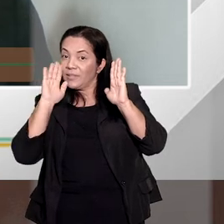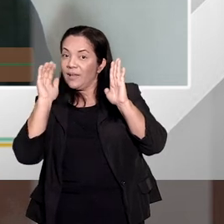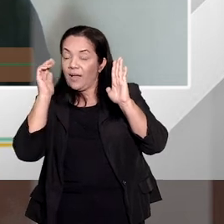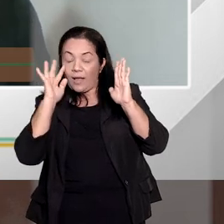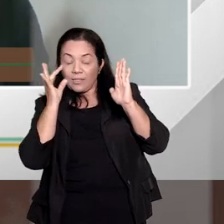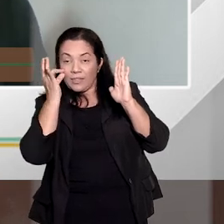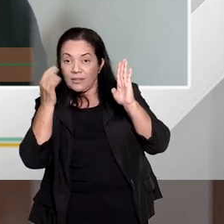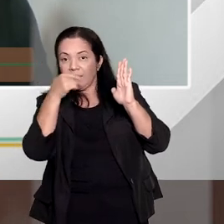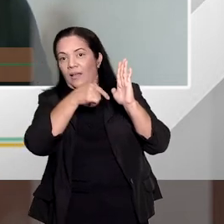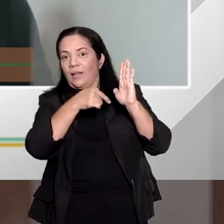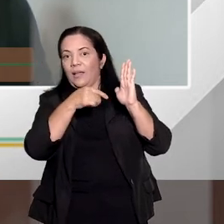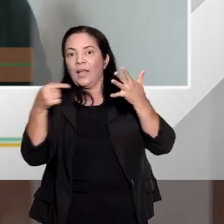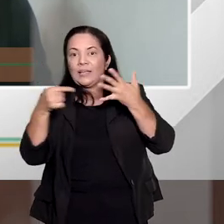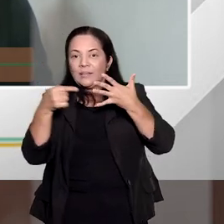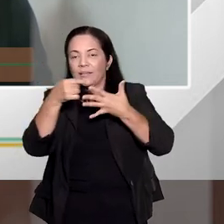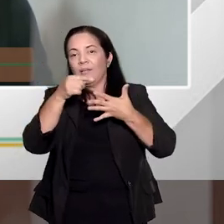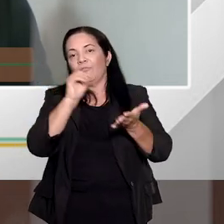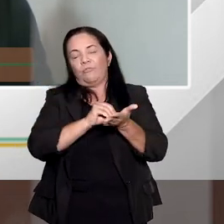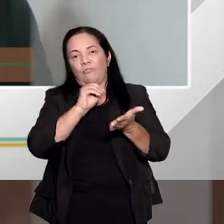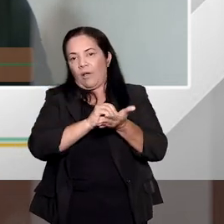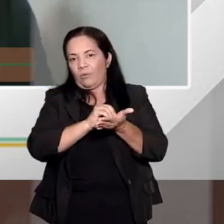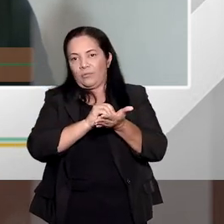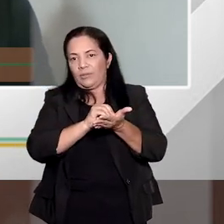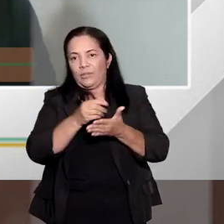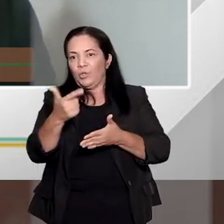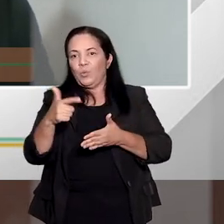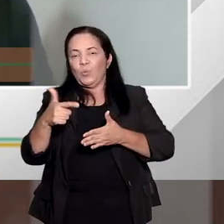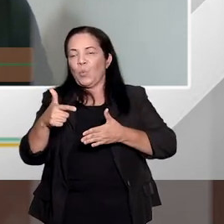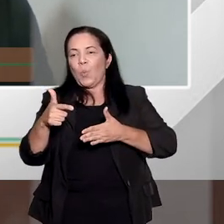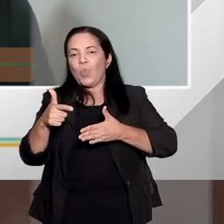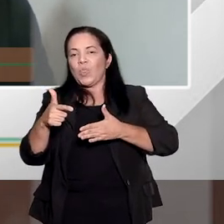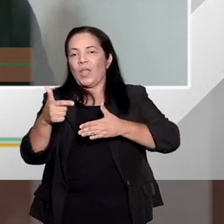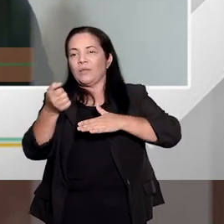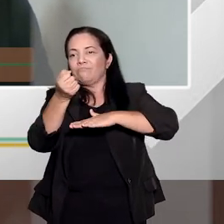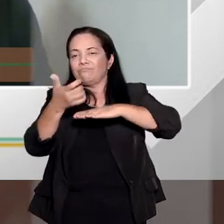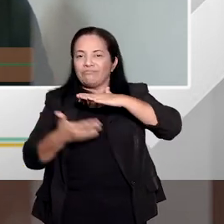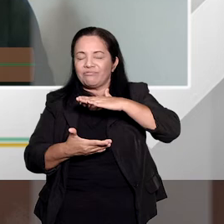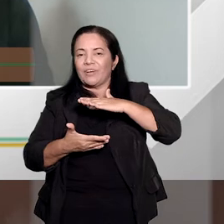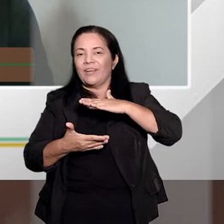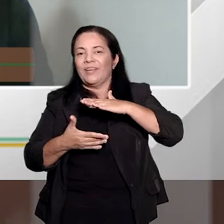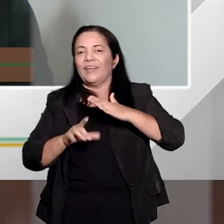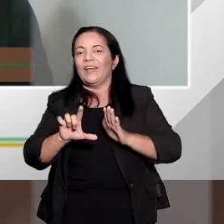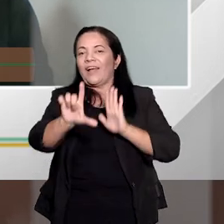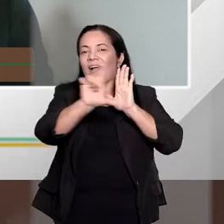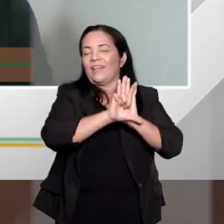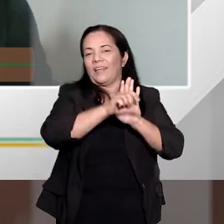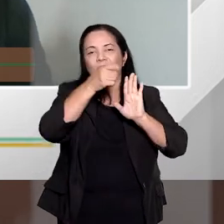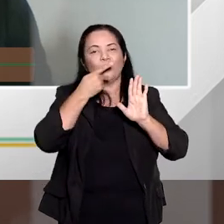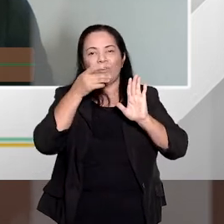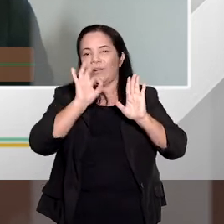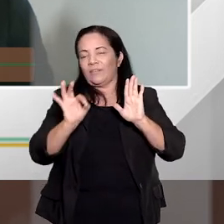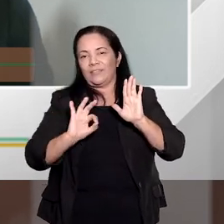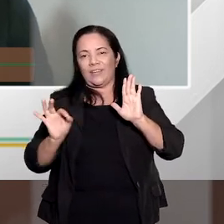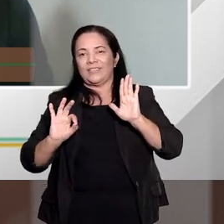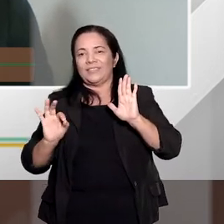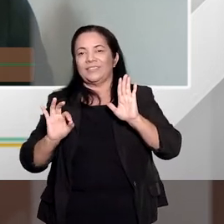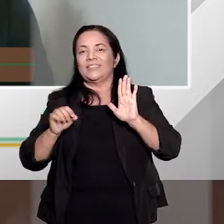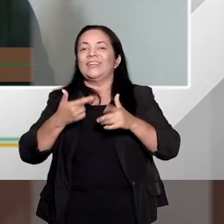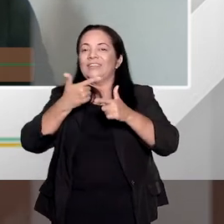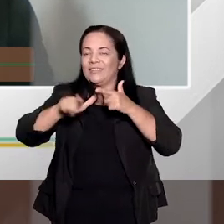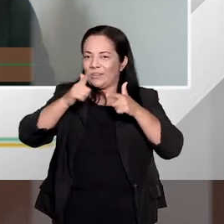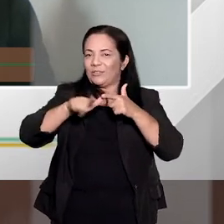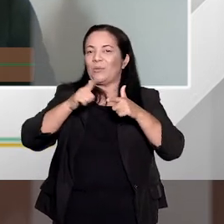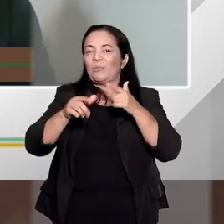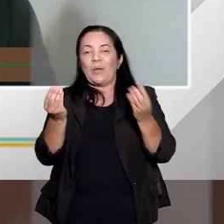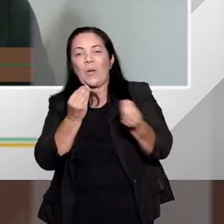um critério, não há um patamar, não há uma fração pré-determinada em lei, né? Então, tem aquele problema lá da